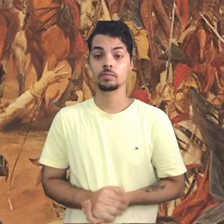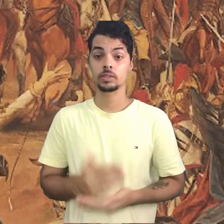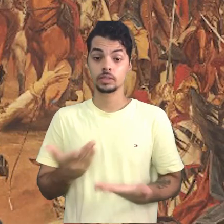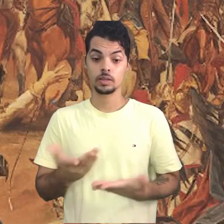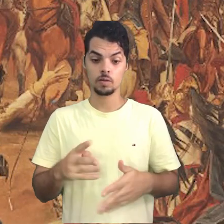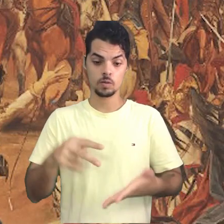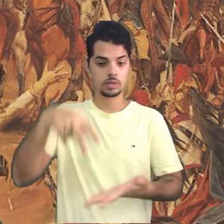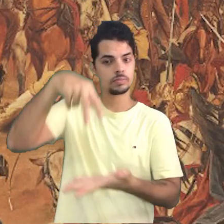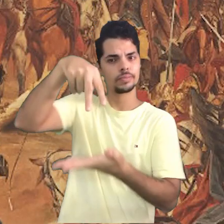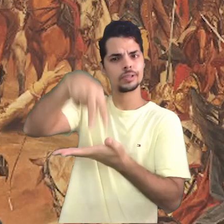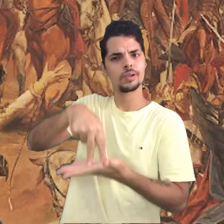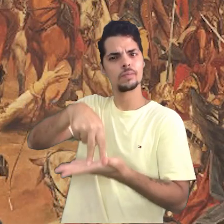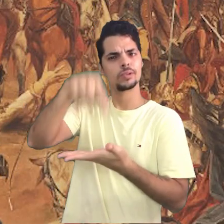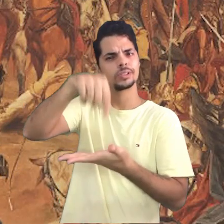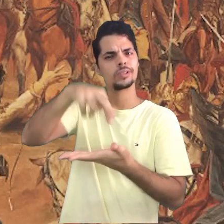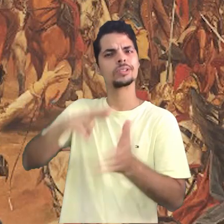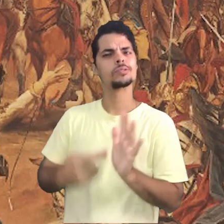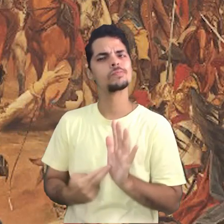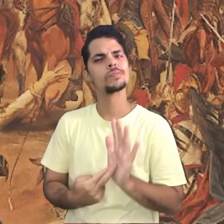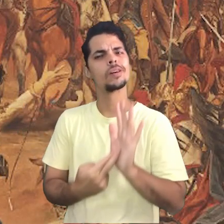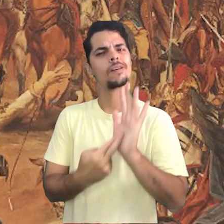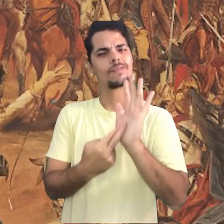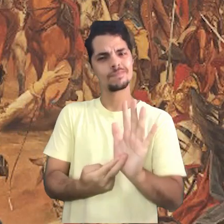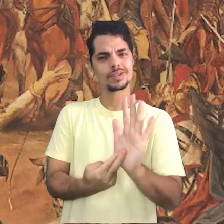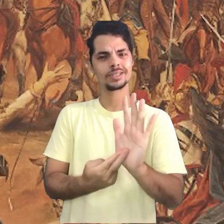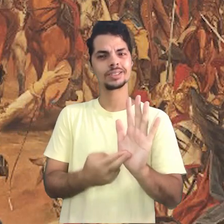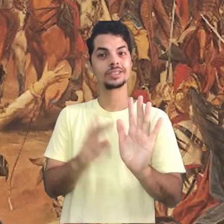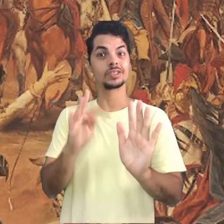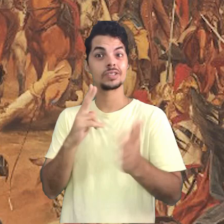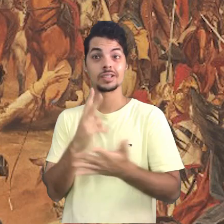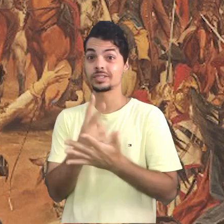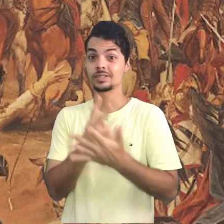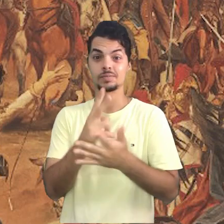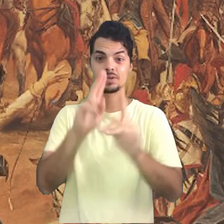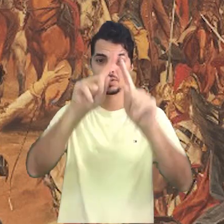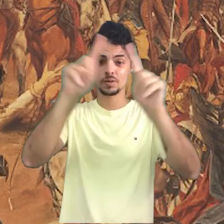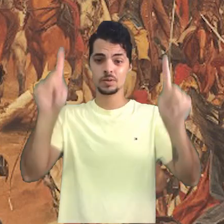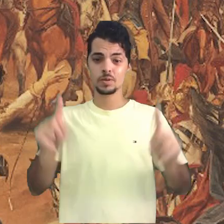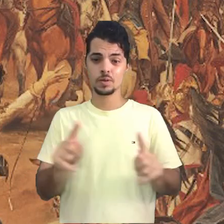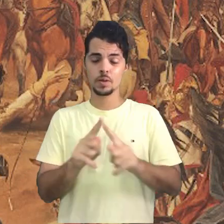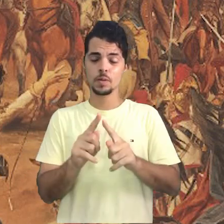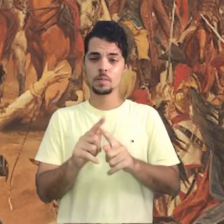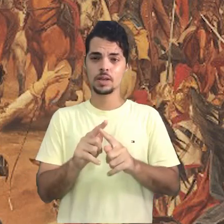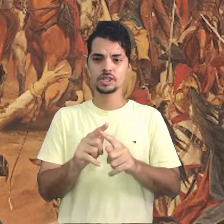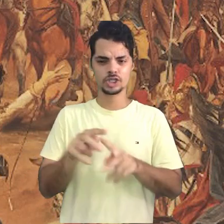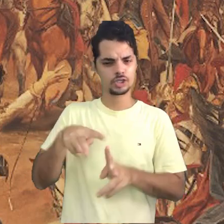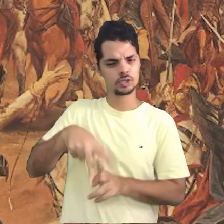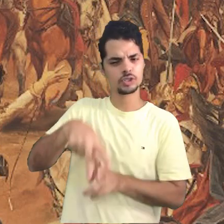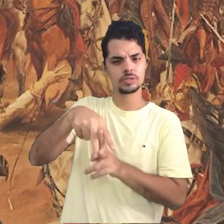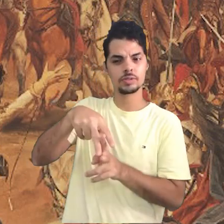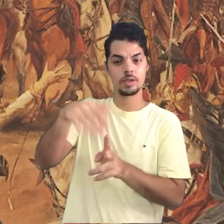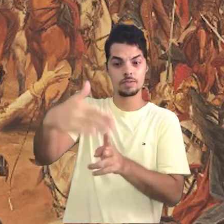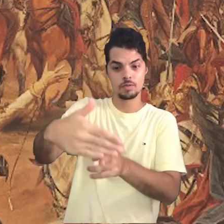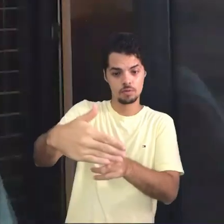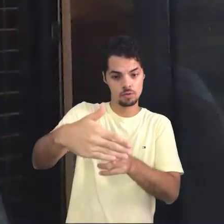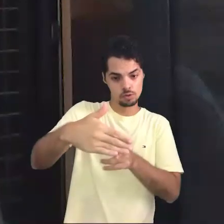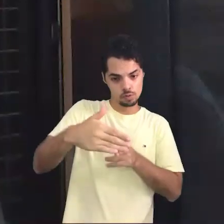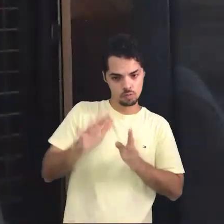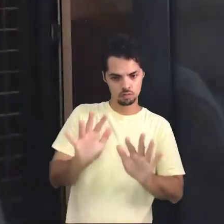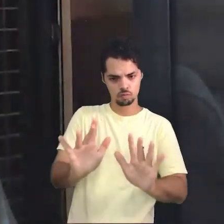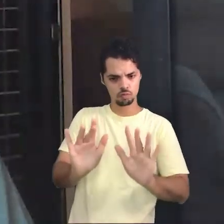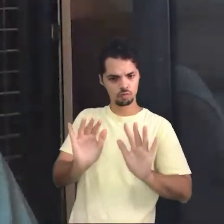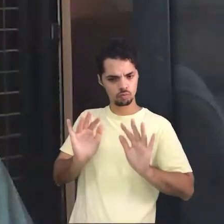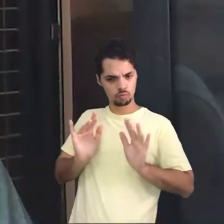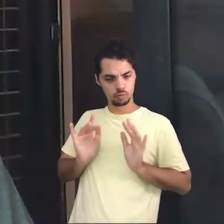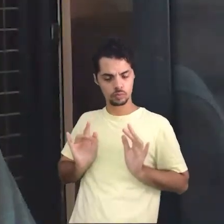normalmente livre ou liberto, na posição de destaque de Dom Pedro, que foi recuado para junto de suas tropas. Ainda por